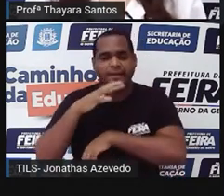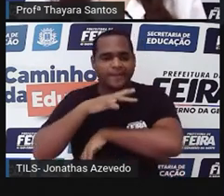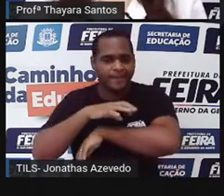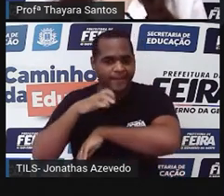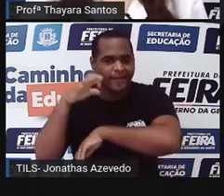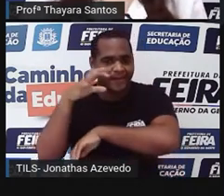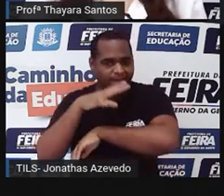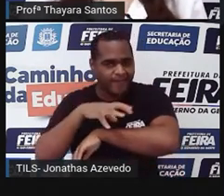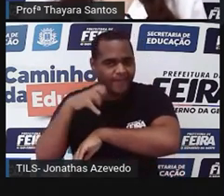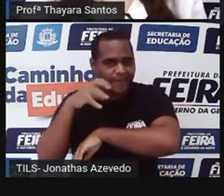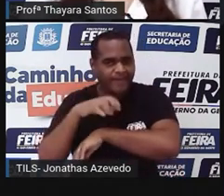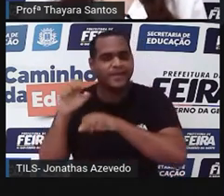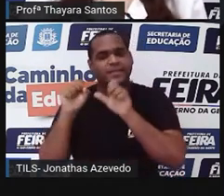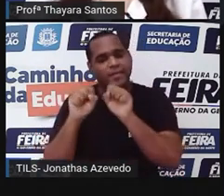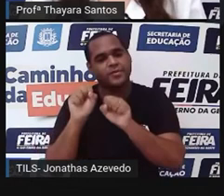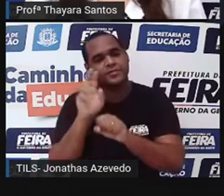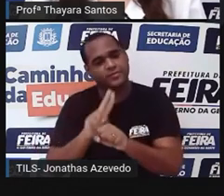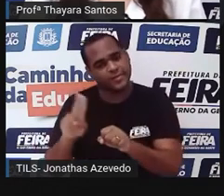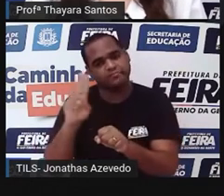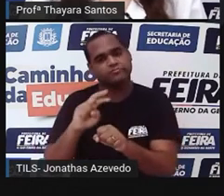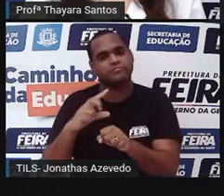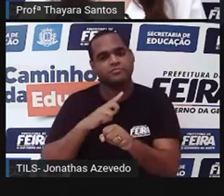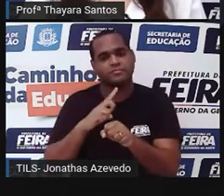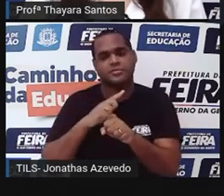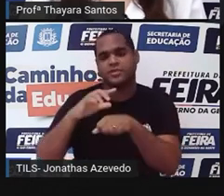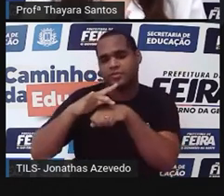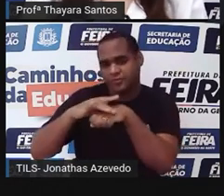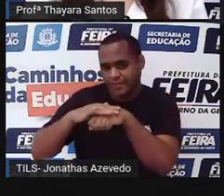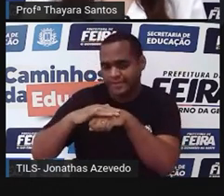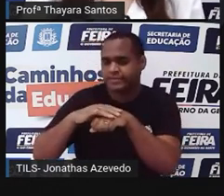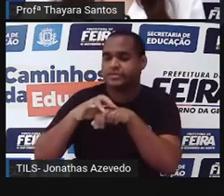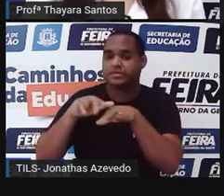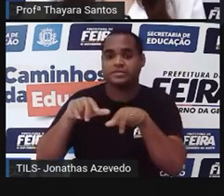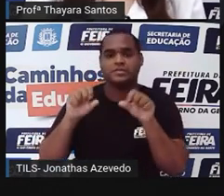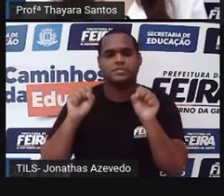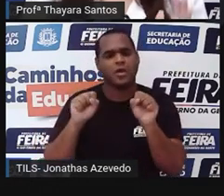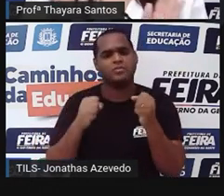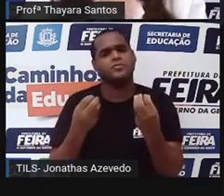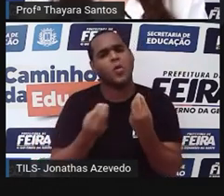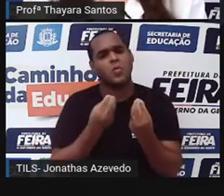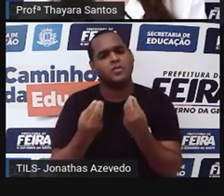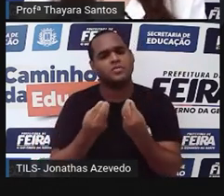Elas podem ser utilizadas no tratamento de algumas doenças. Como assim, pró?